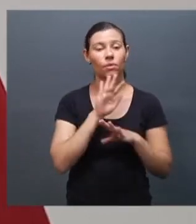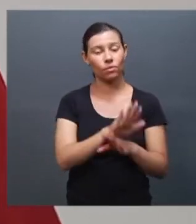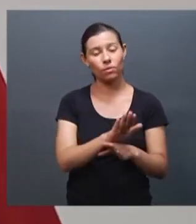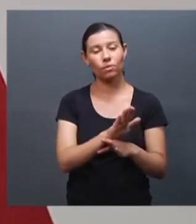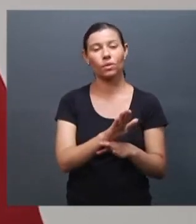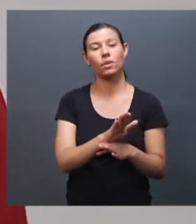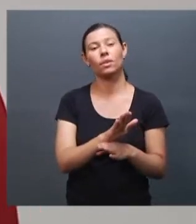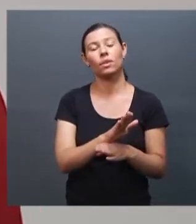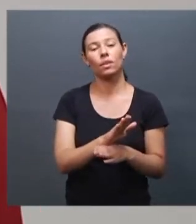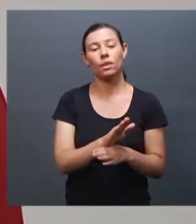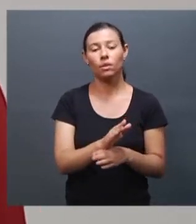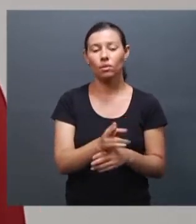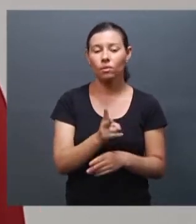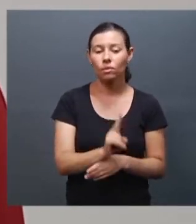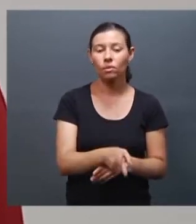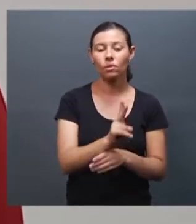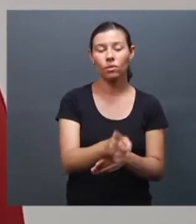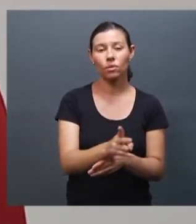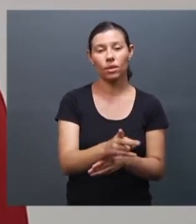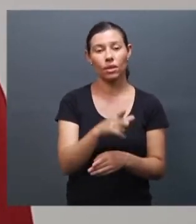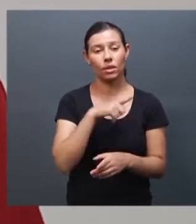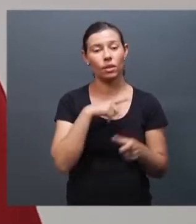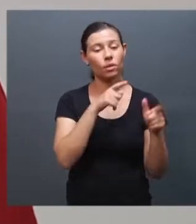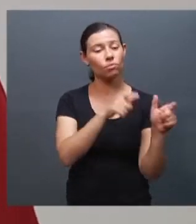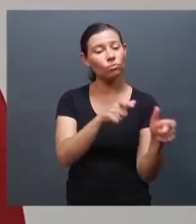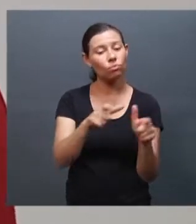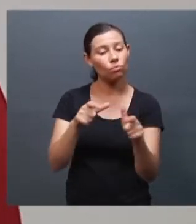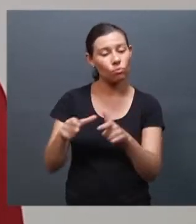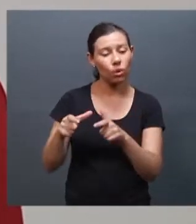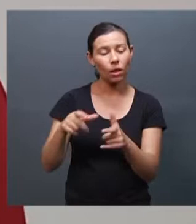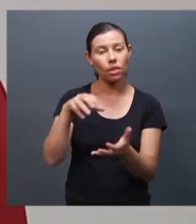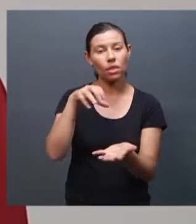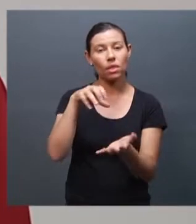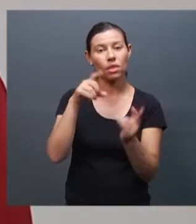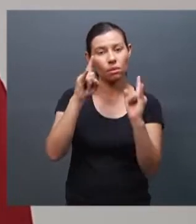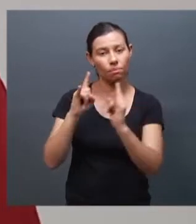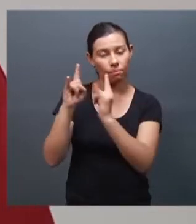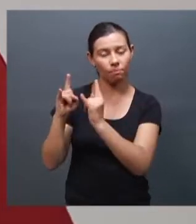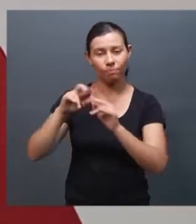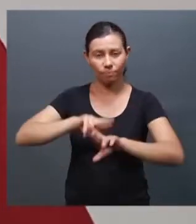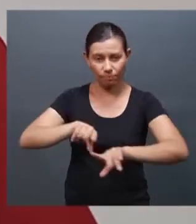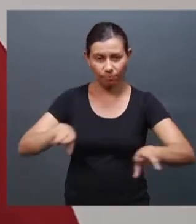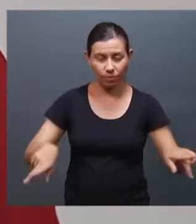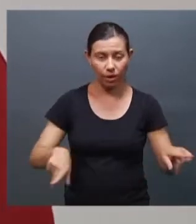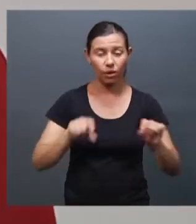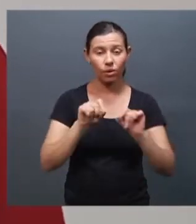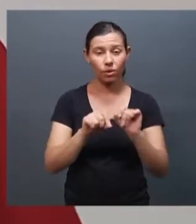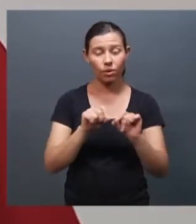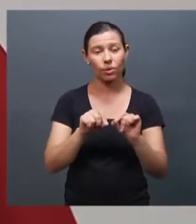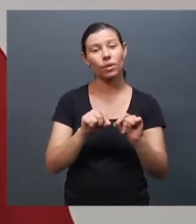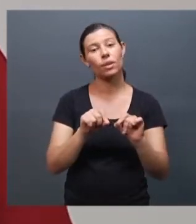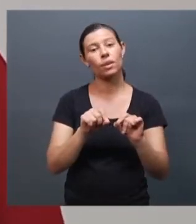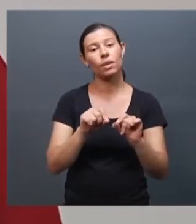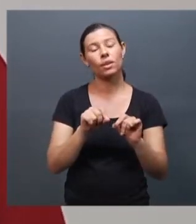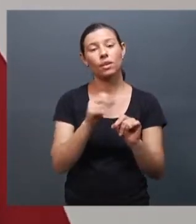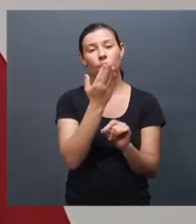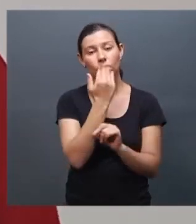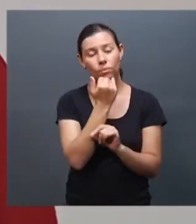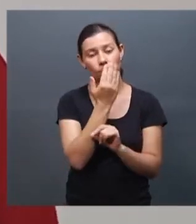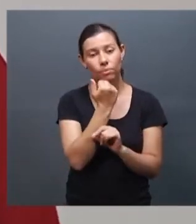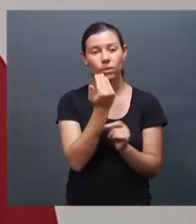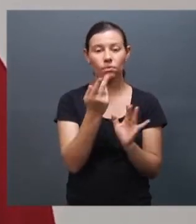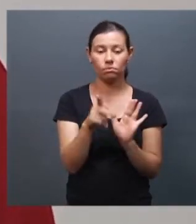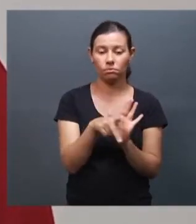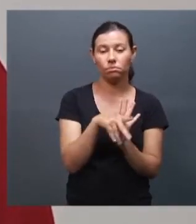em posições estratégicas, não próximas de lanchonetes, restaurantes